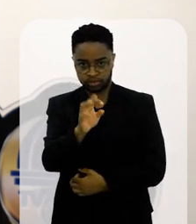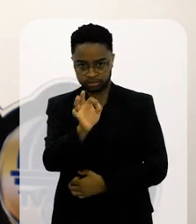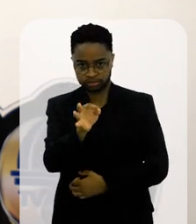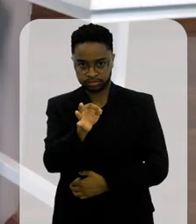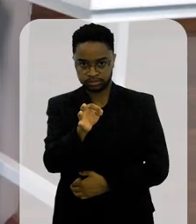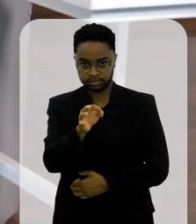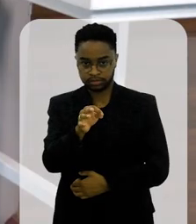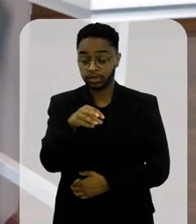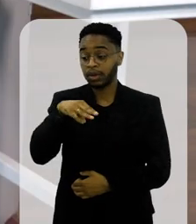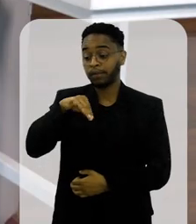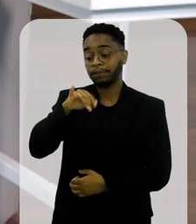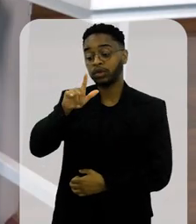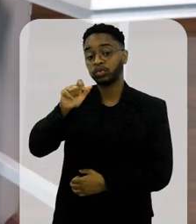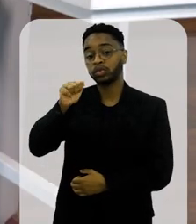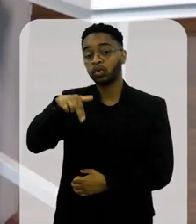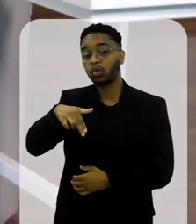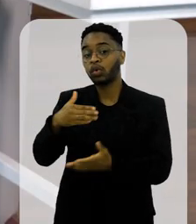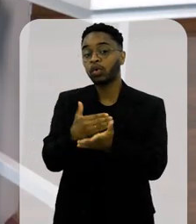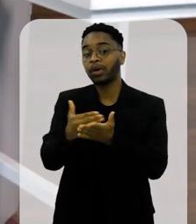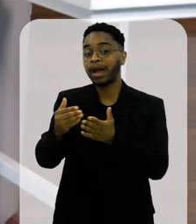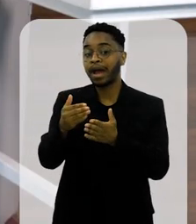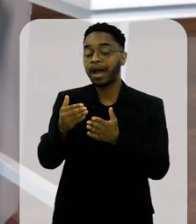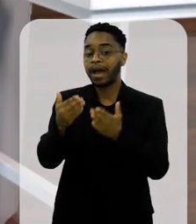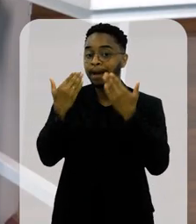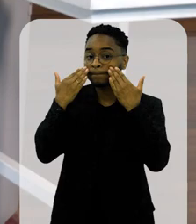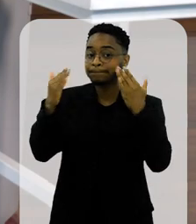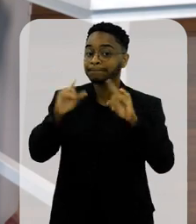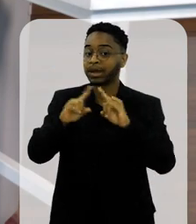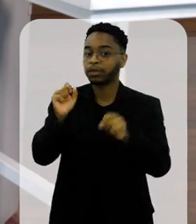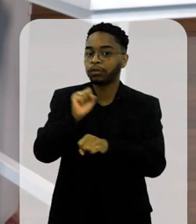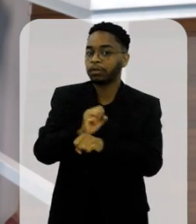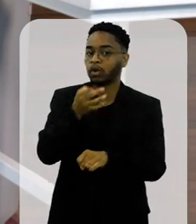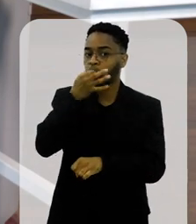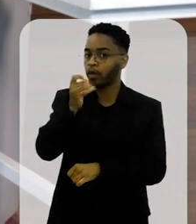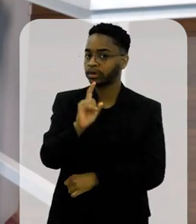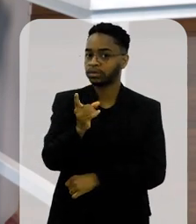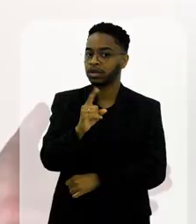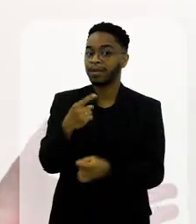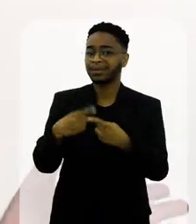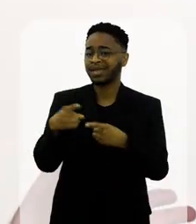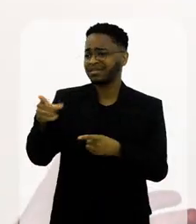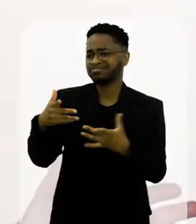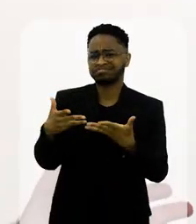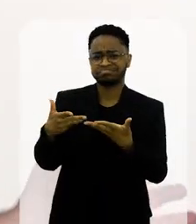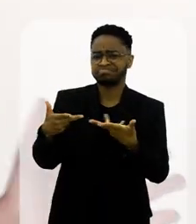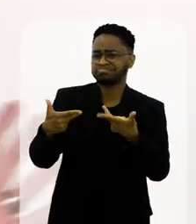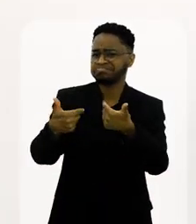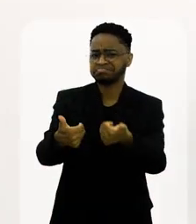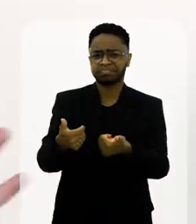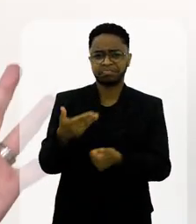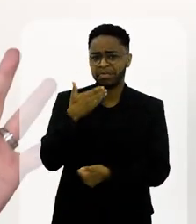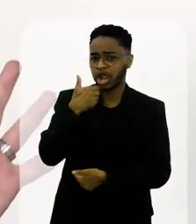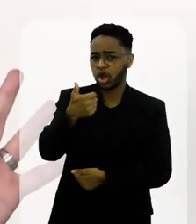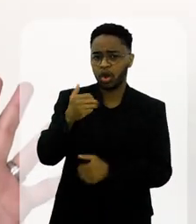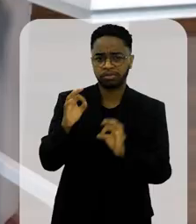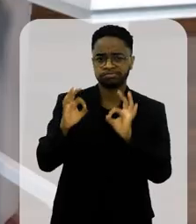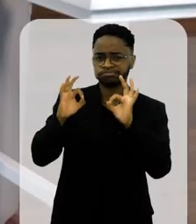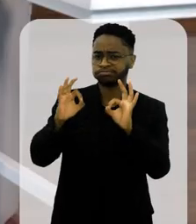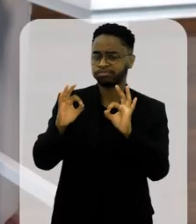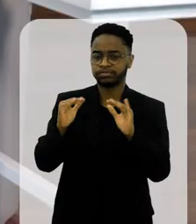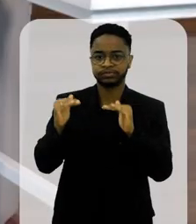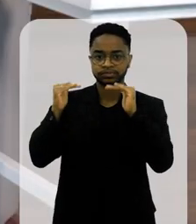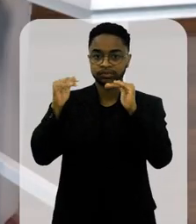responsabilidade. Então, o Milton virou apresentador, mas ele não deixa de comentar e que bom, porque ele é o cara que faz isso melhor, não tem ninguém igual ao